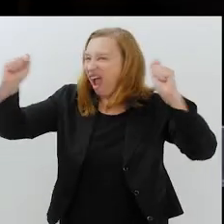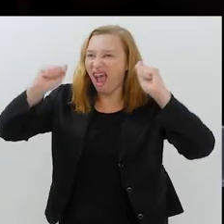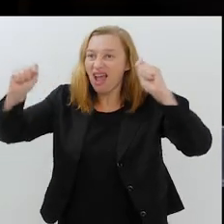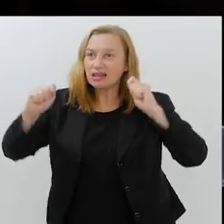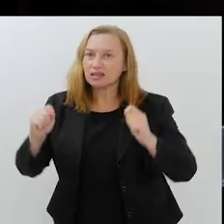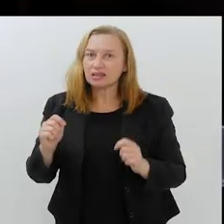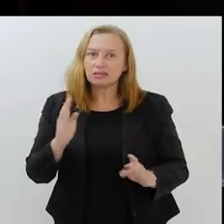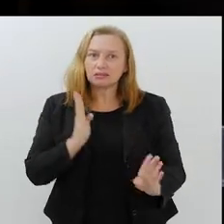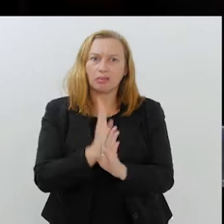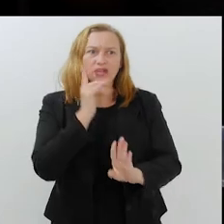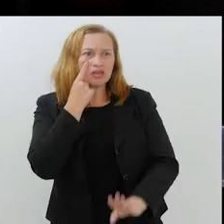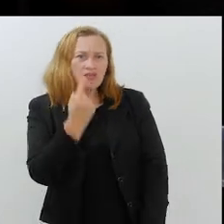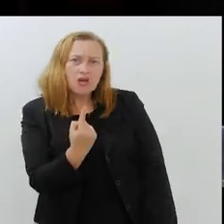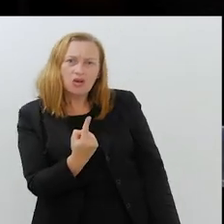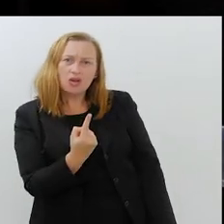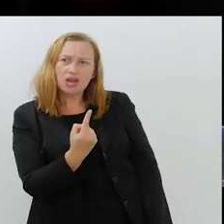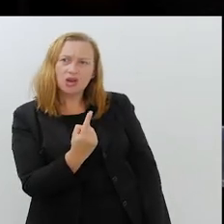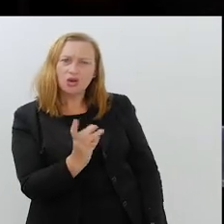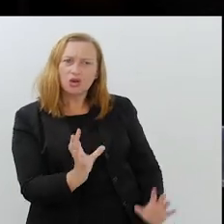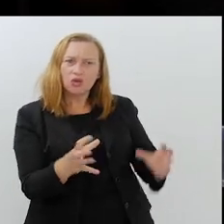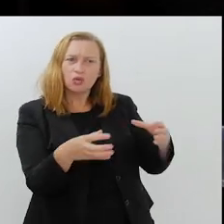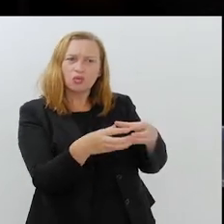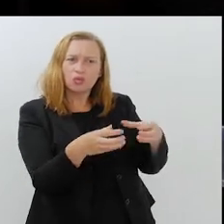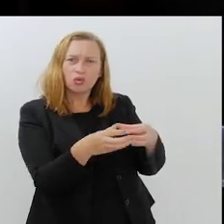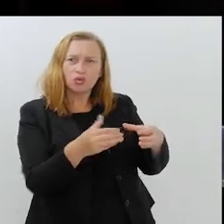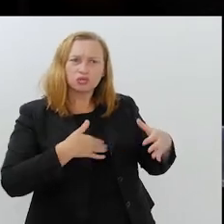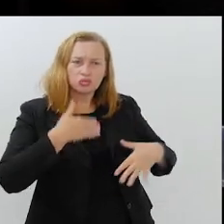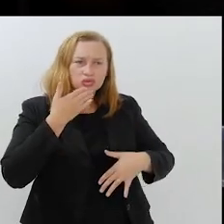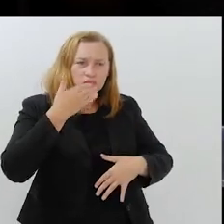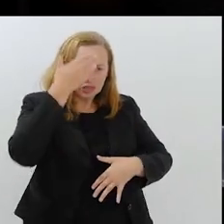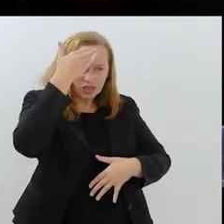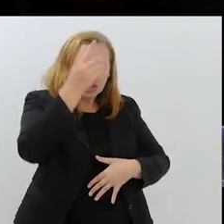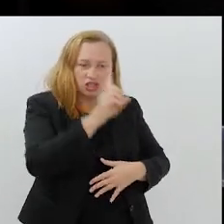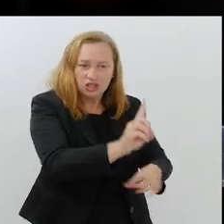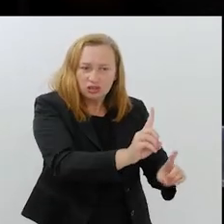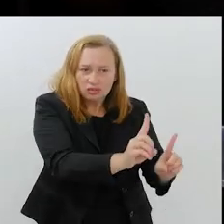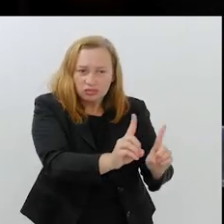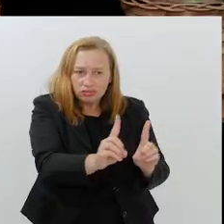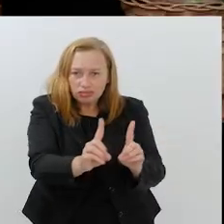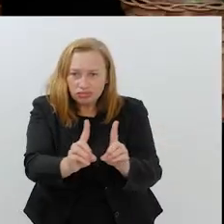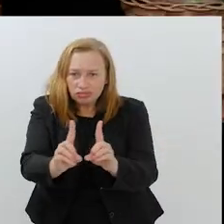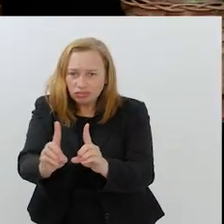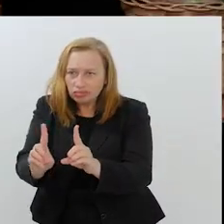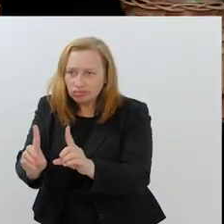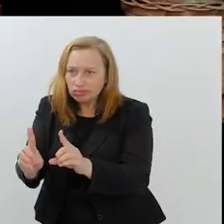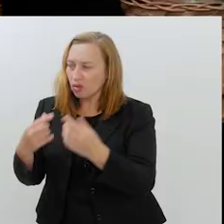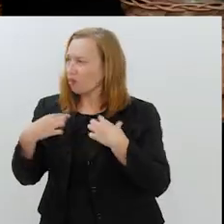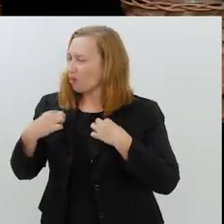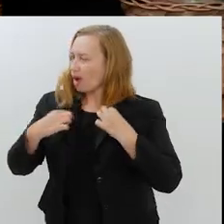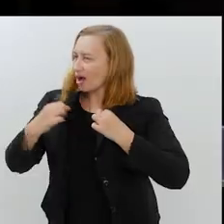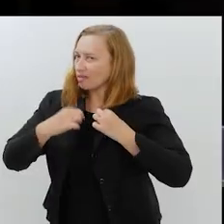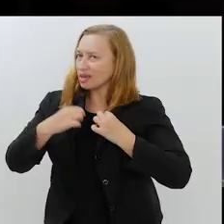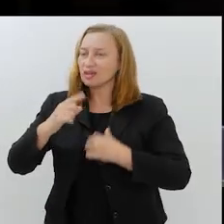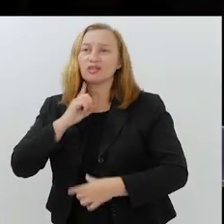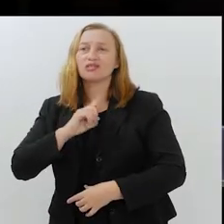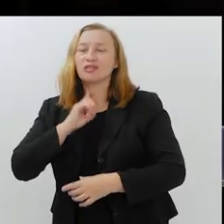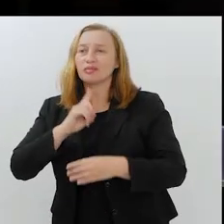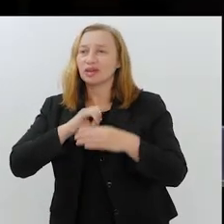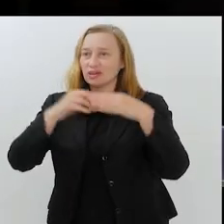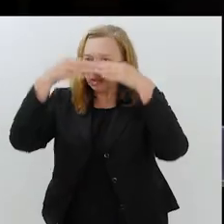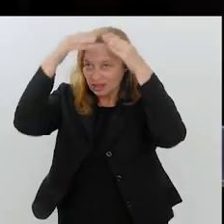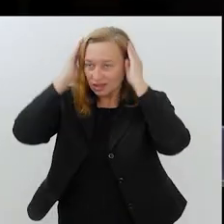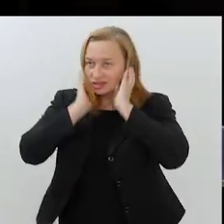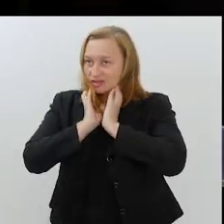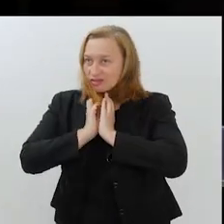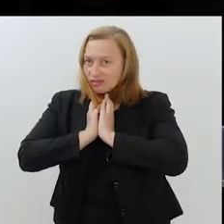torcidas organizadas, né? E, de repente, você vê uma série de muçulmanas chegando no Maracanã. Tudo na camiseta do Flamengo. camiseta do Flamengo. de véu,